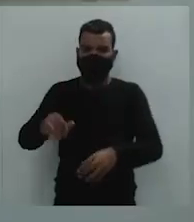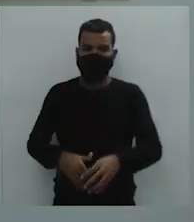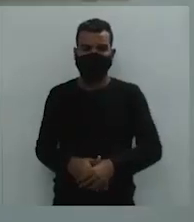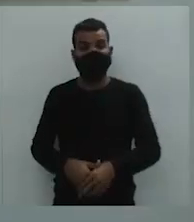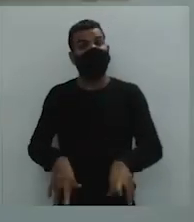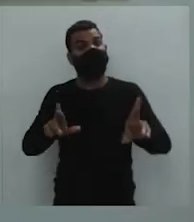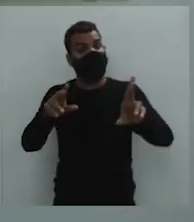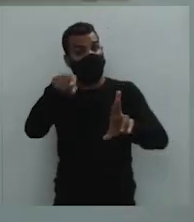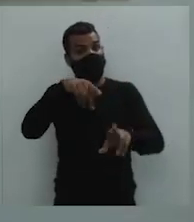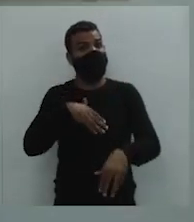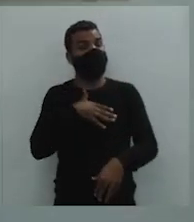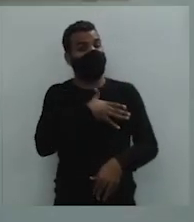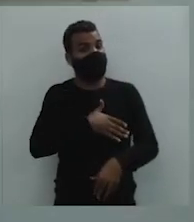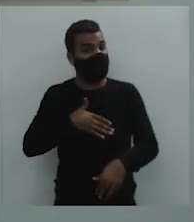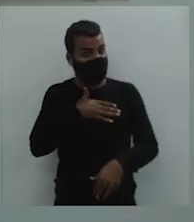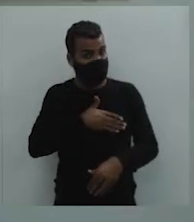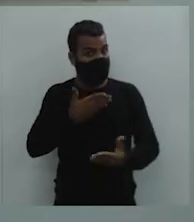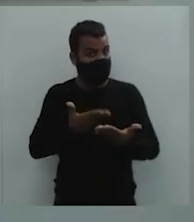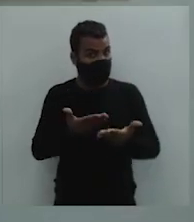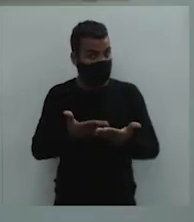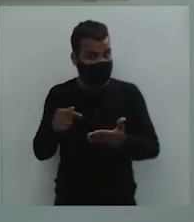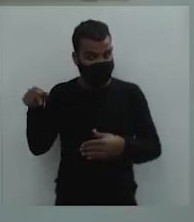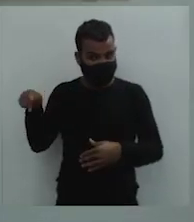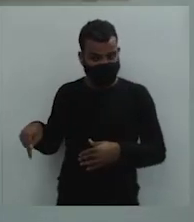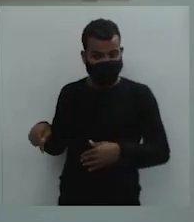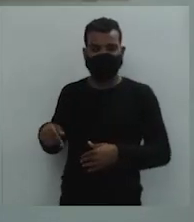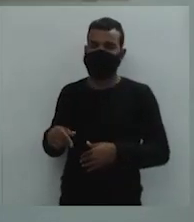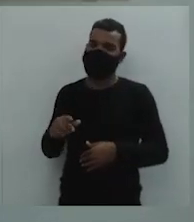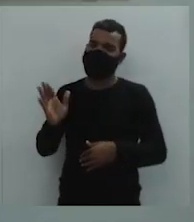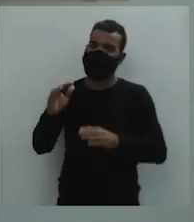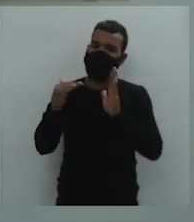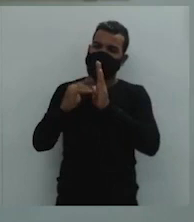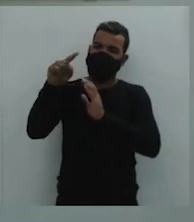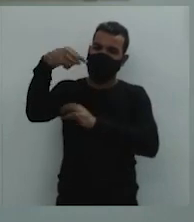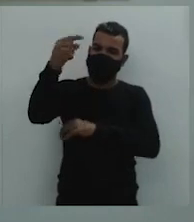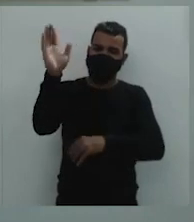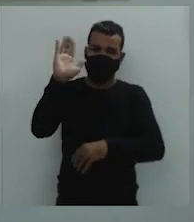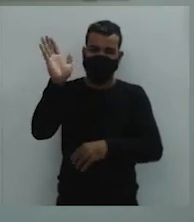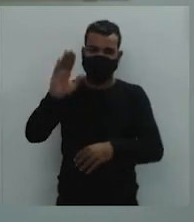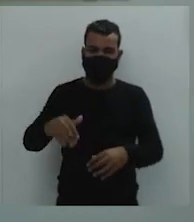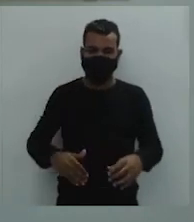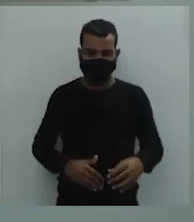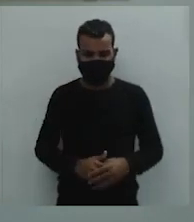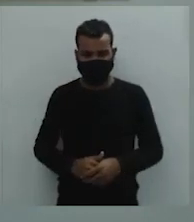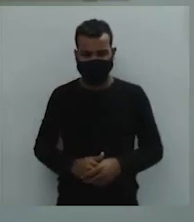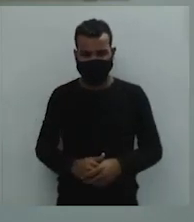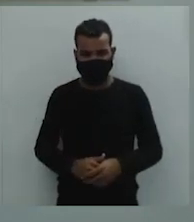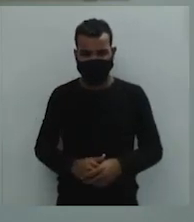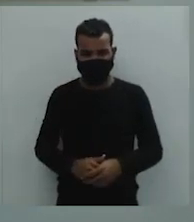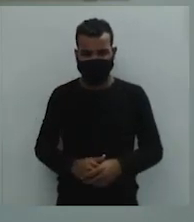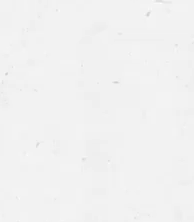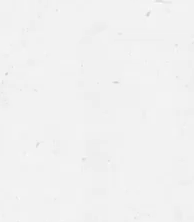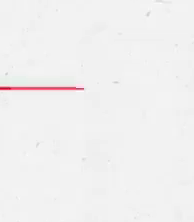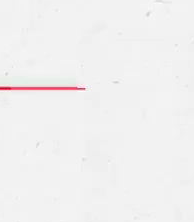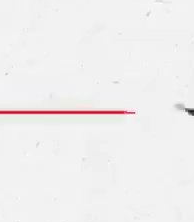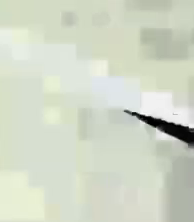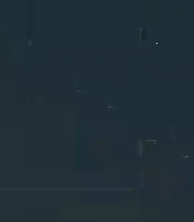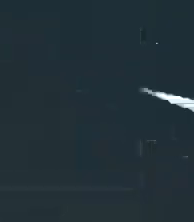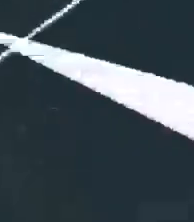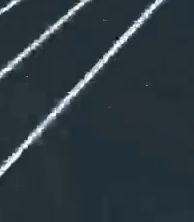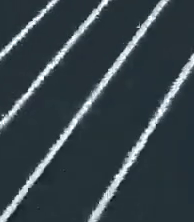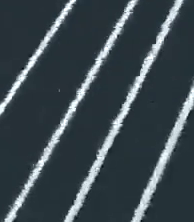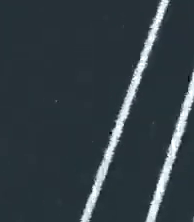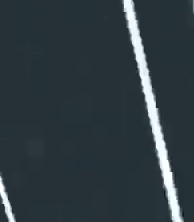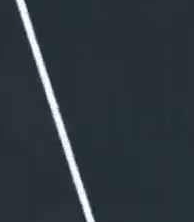Espero que vocês tenham gostado da minha aula e fica até a próxima, certo? Fiquem com Deus. Tchau. Tchau.